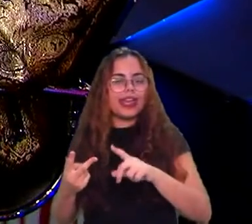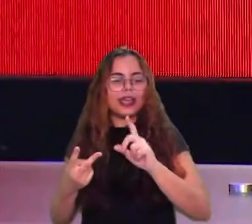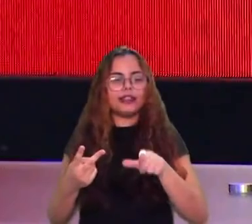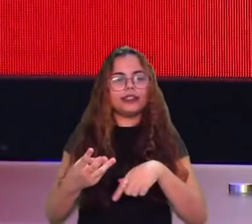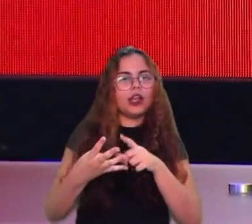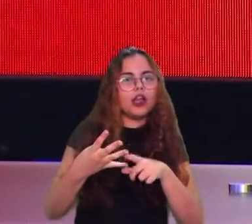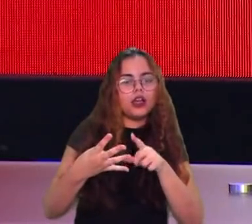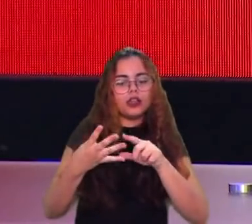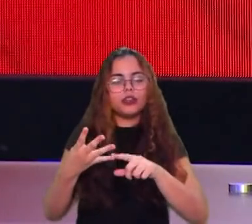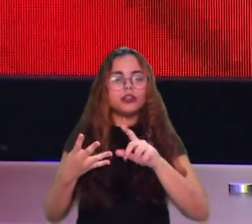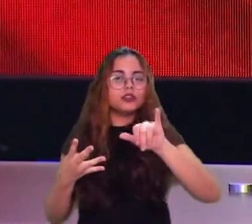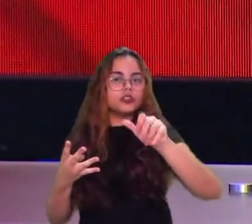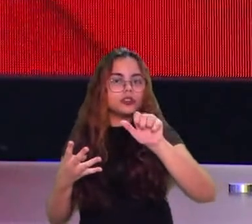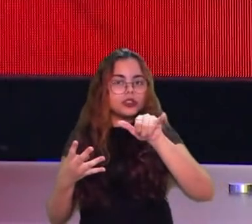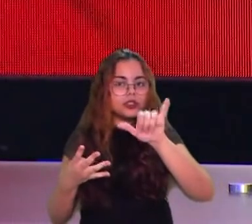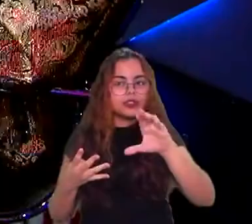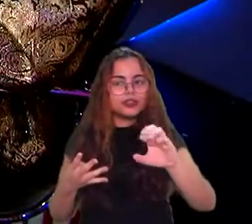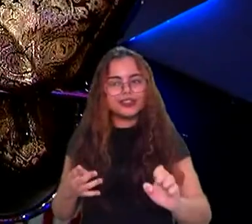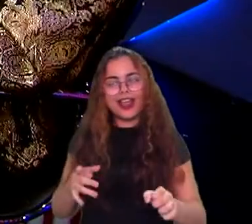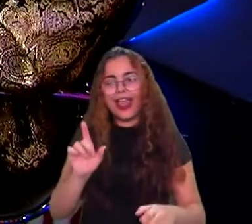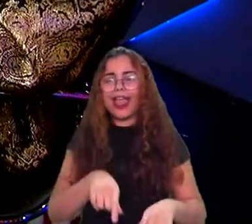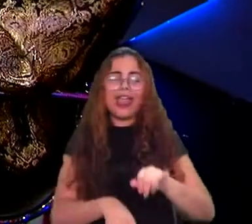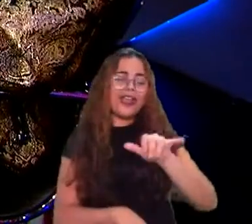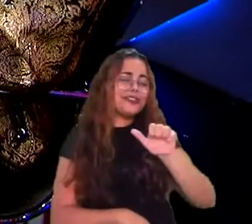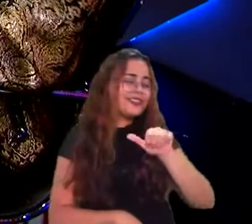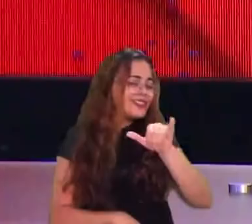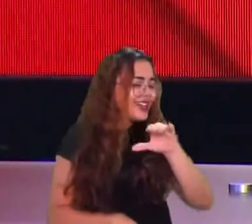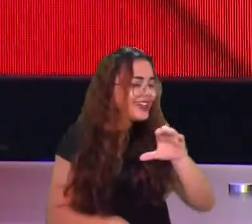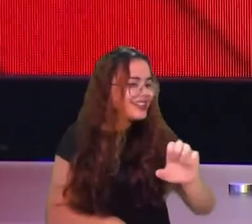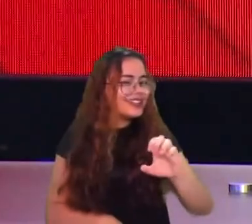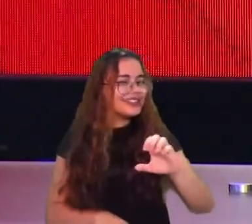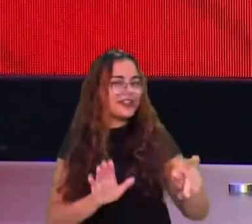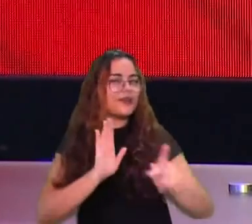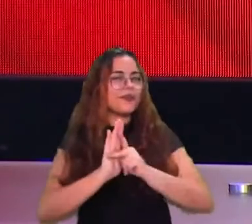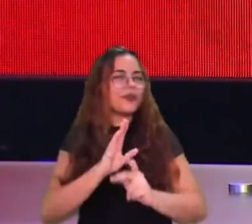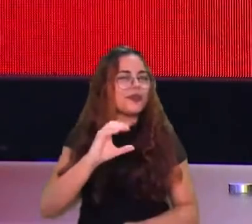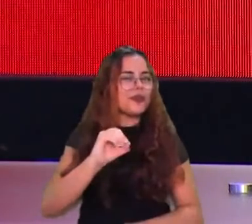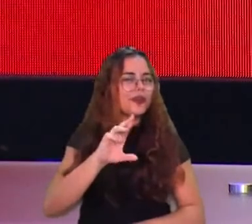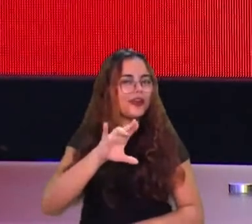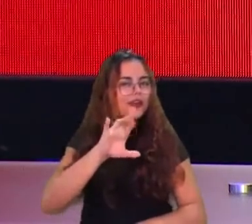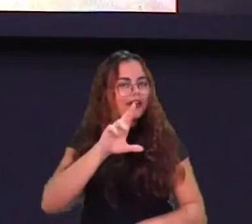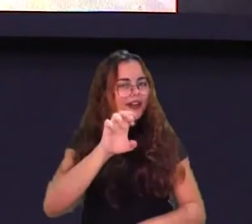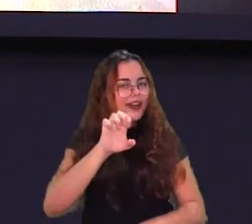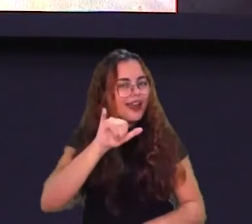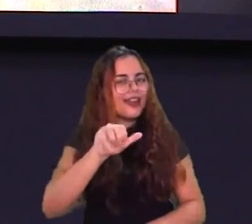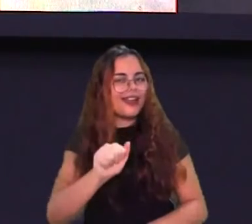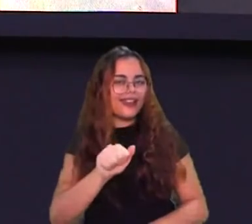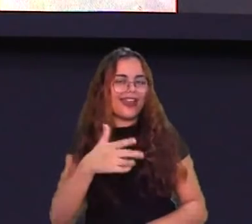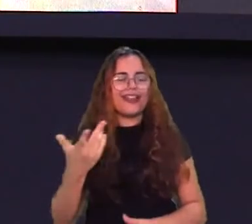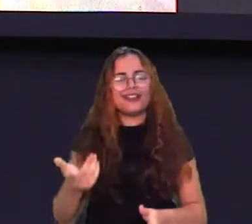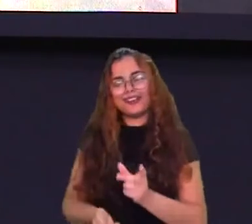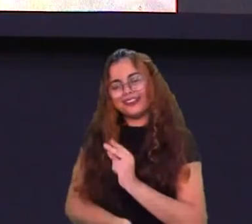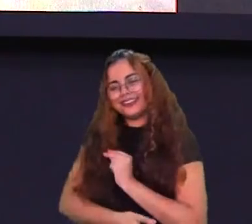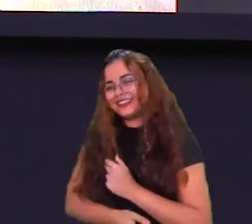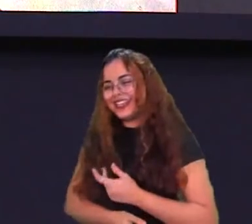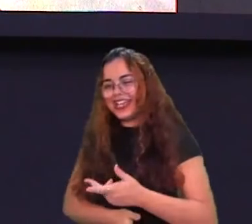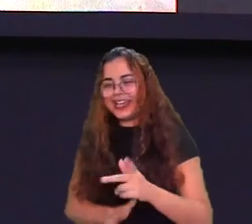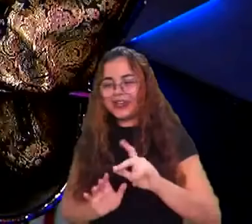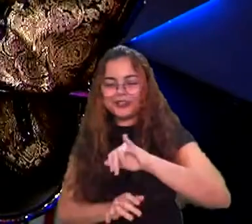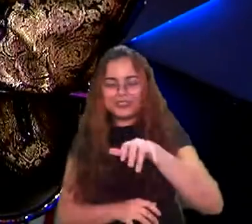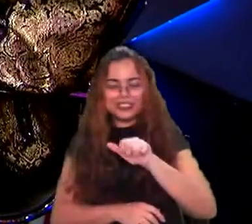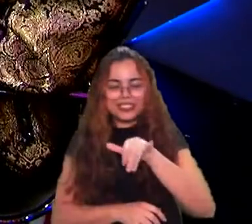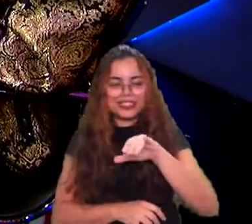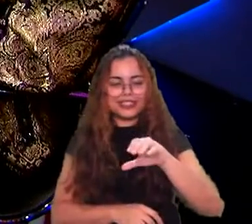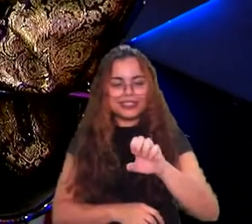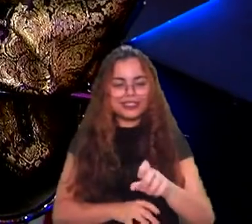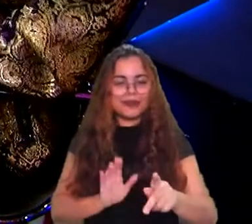Jayce coreano, que não, Não, Carioca, você acha que não? Carioca, cara, é um Jayce coreano. Pode deixar Jayce. Aí, eu tô me